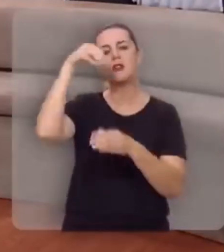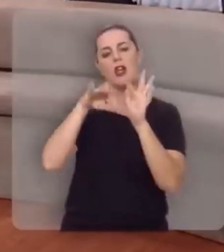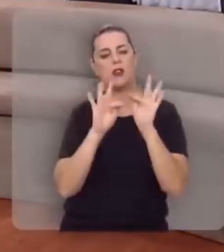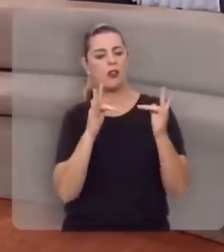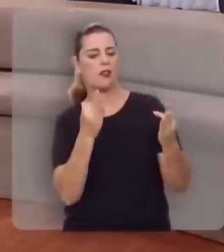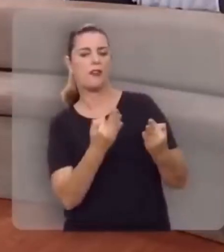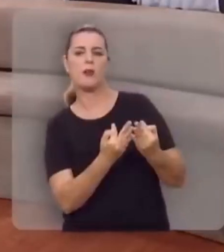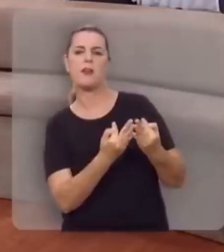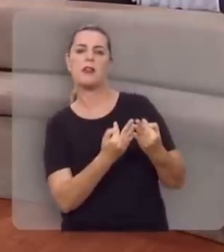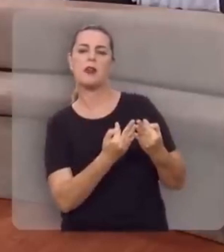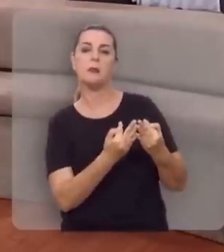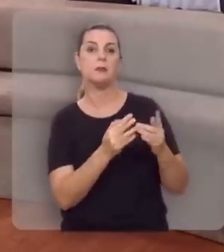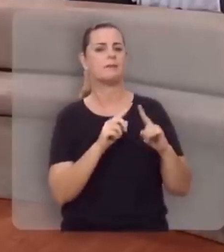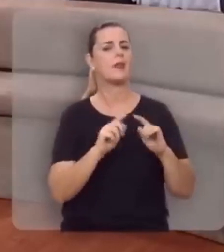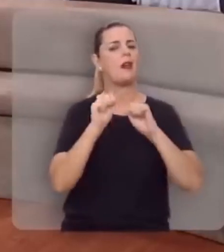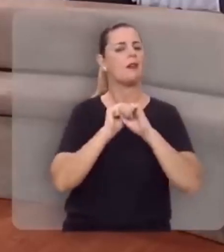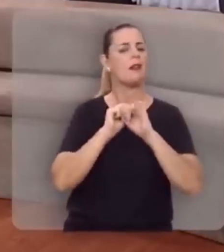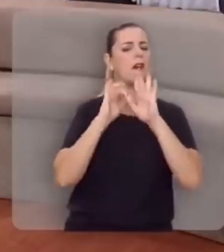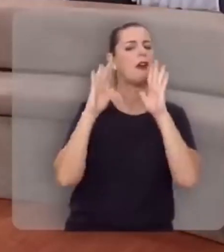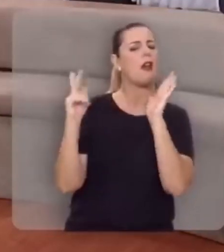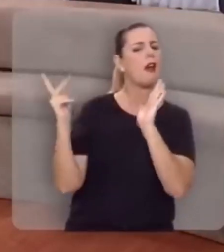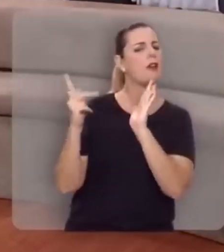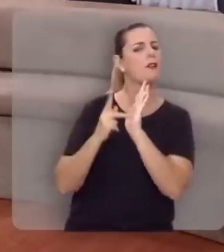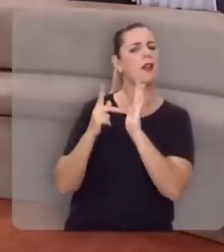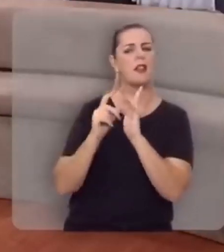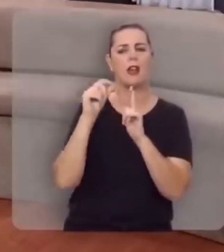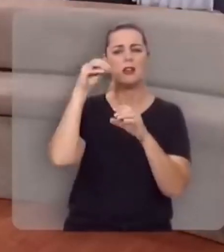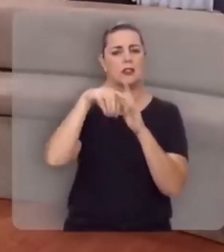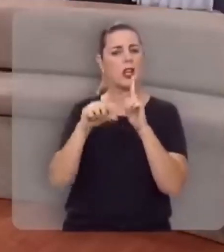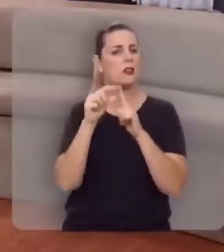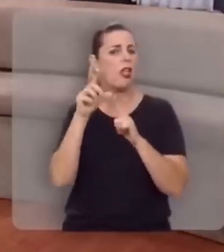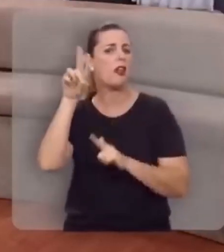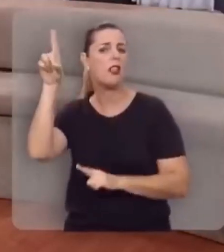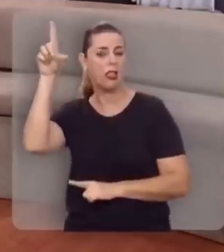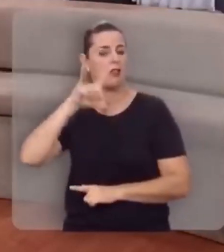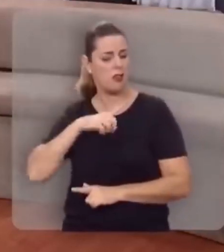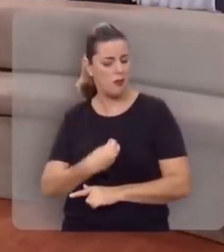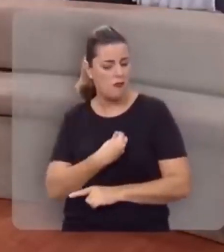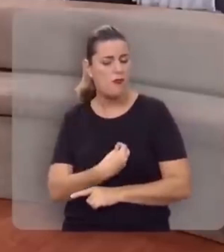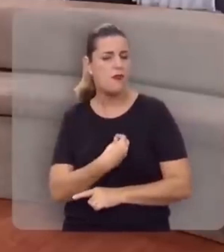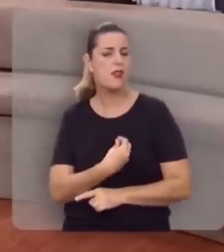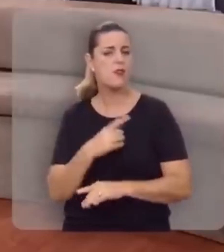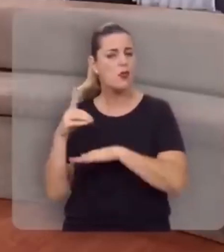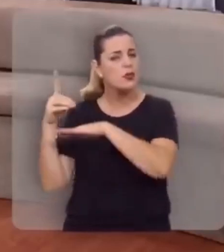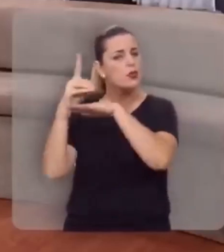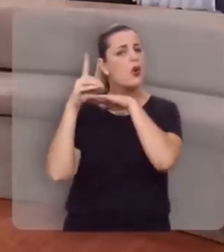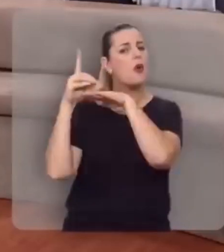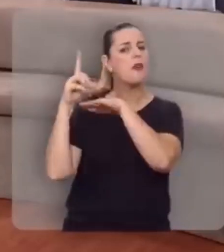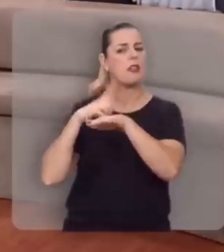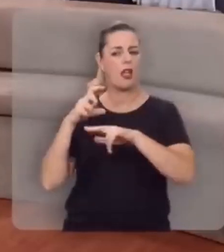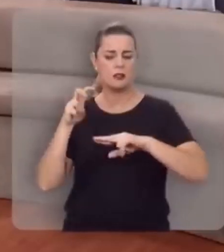Deus na própria igreja, mas é claro e nítido, à luz das escrituras, que Deus é real, que Ele é soberano,